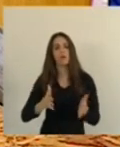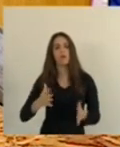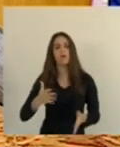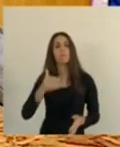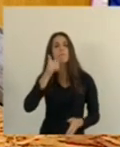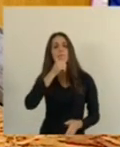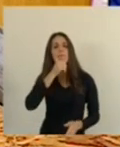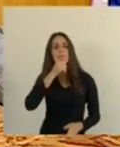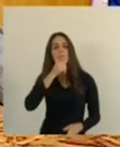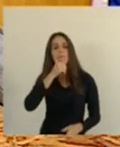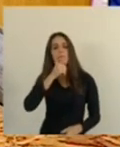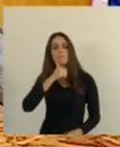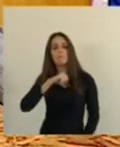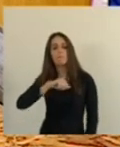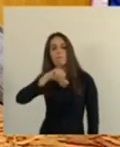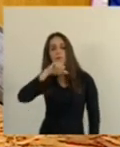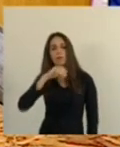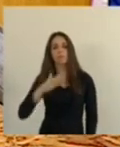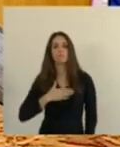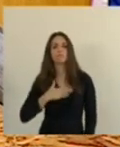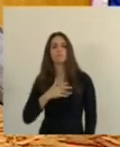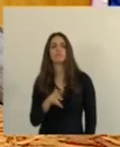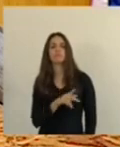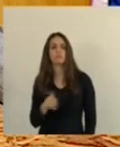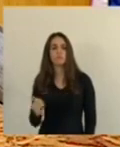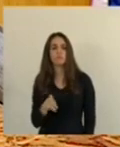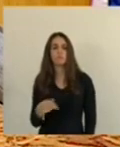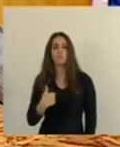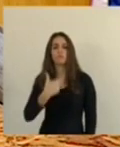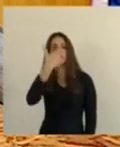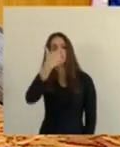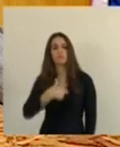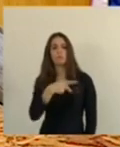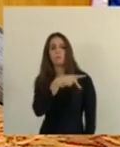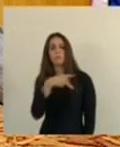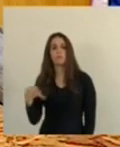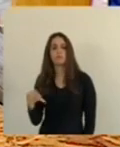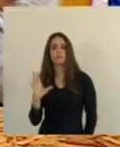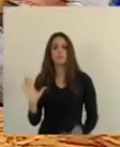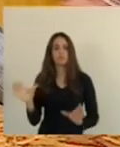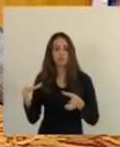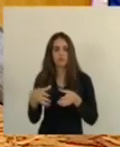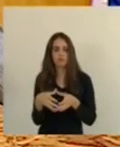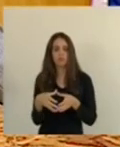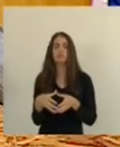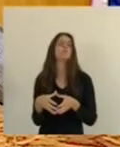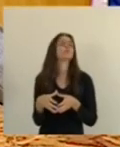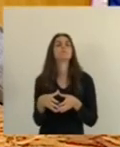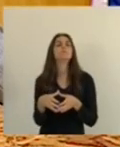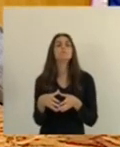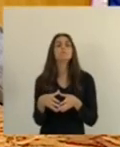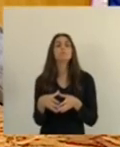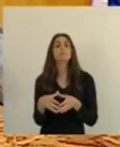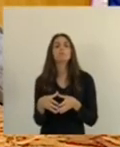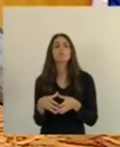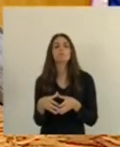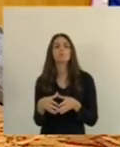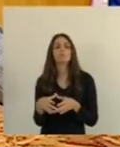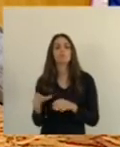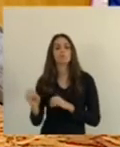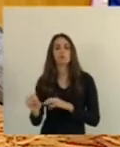como presidente da Comissão de Educação, eu falo como filho de um Estado organizado, que tem um líder